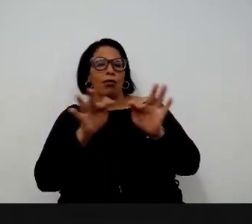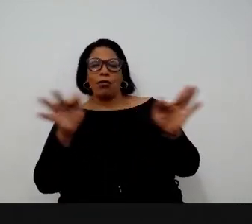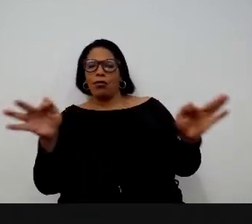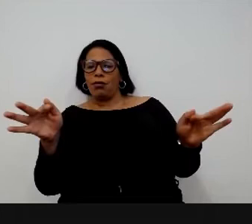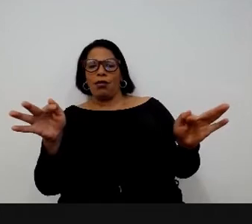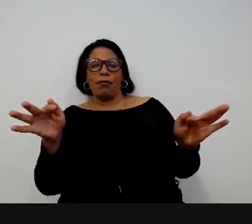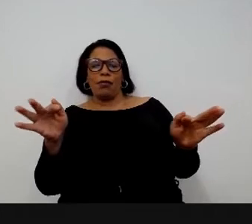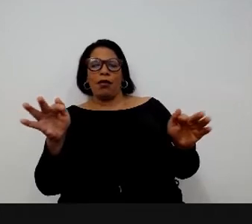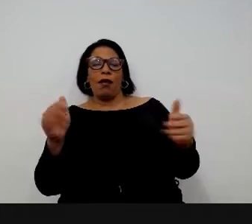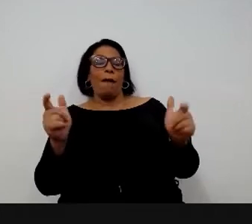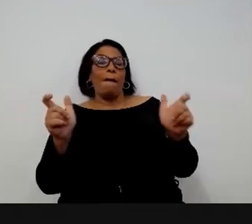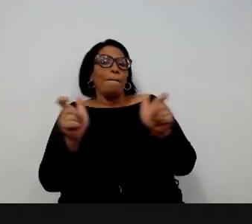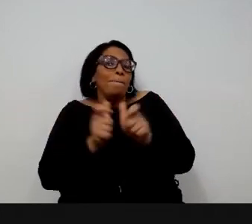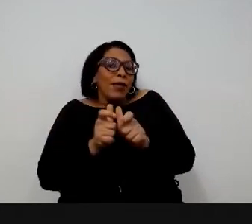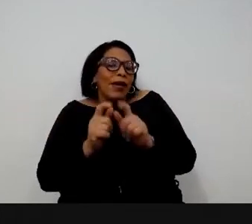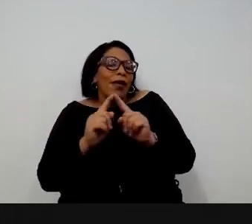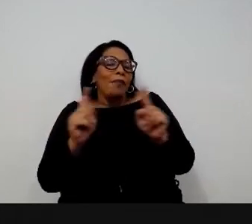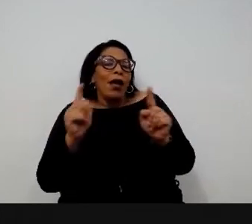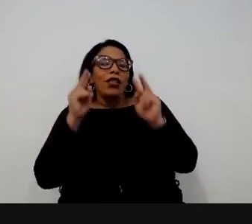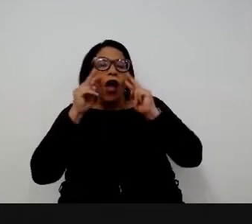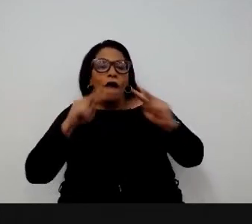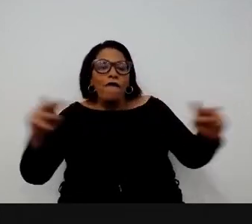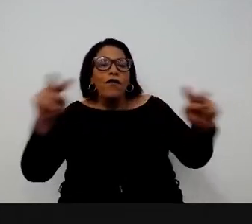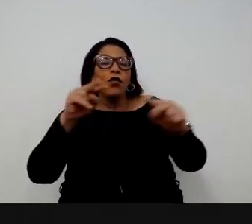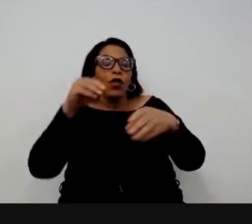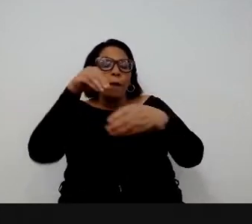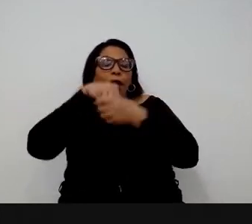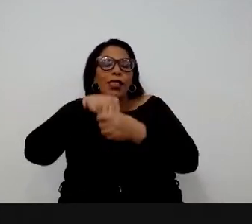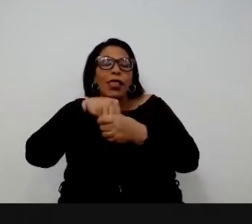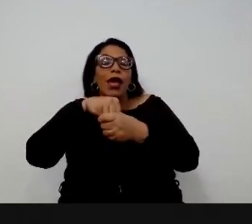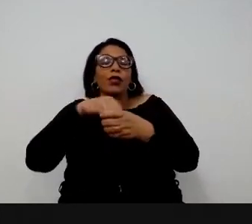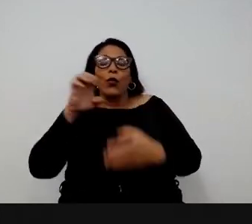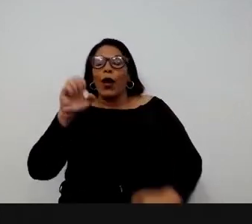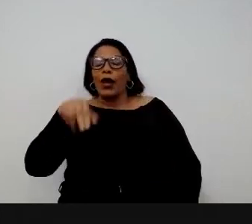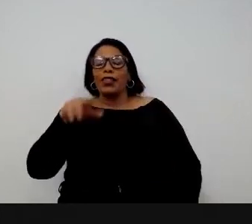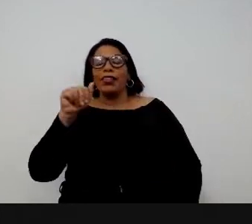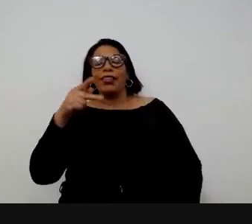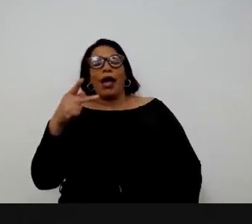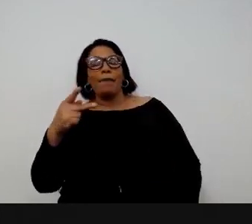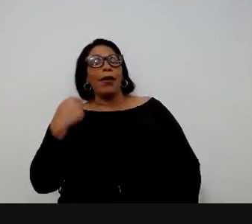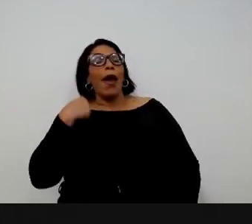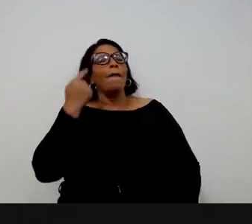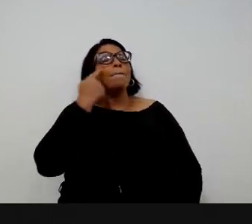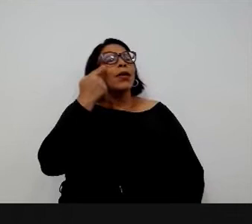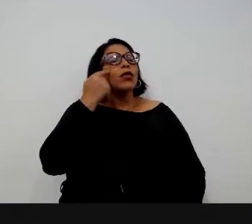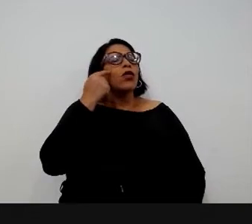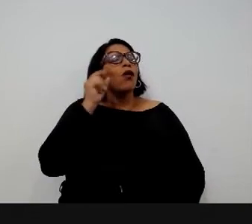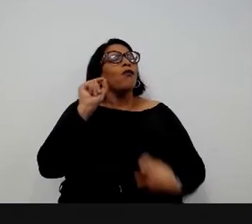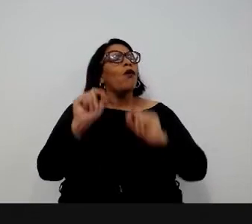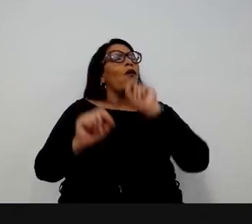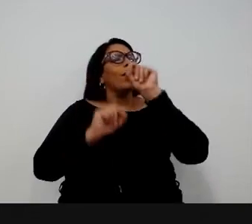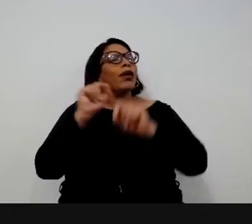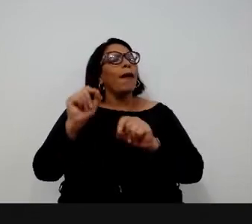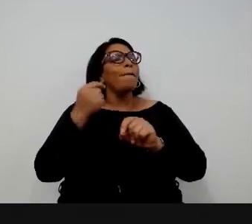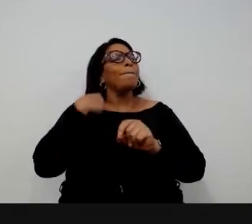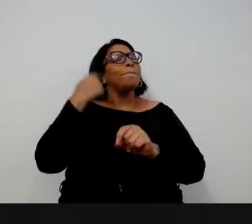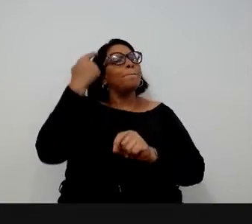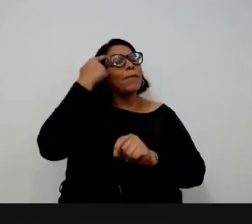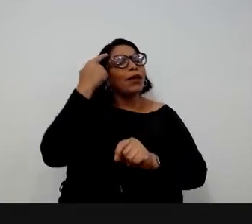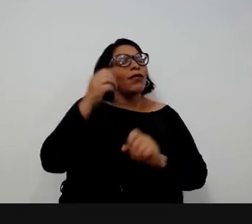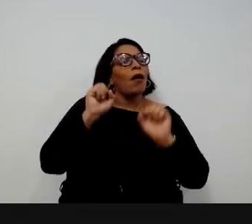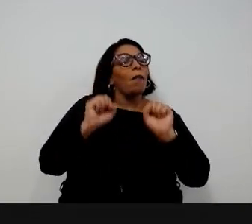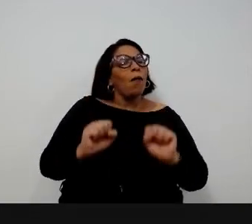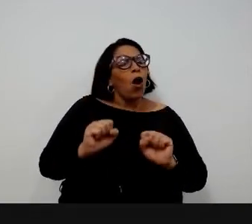ministério, mas a gente olhou também o nosso estoque normativo para ver o que pode ser revogado,